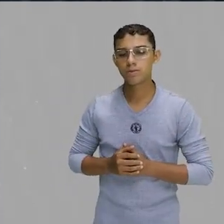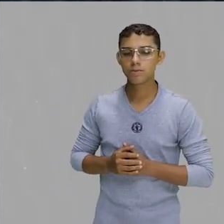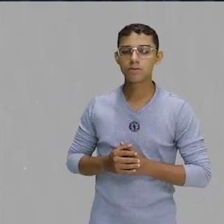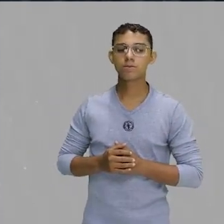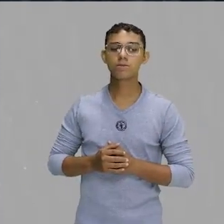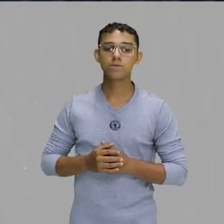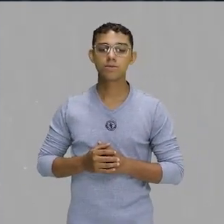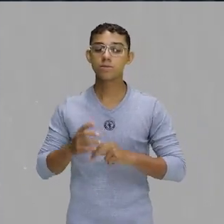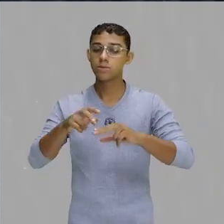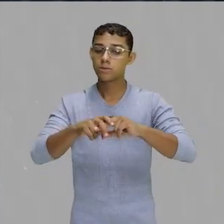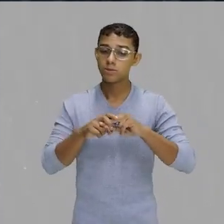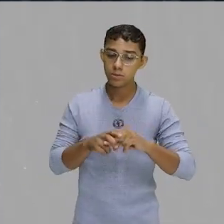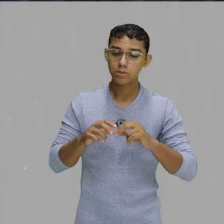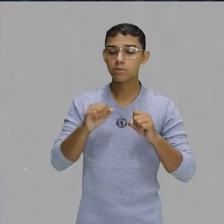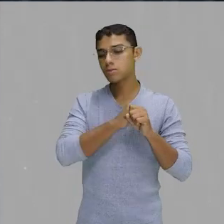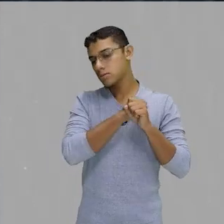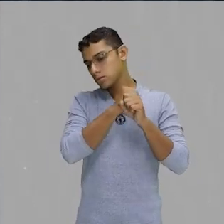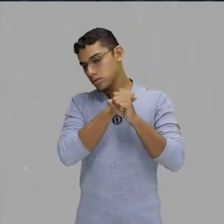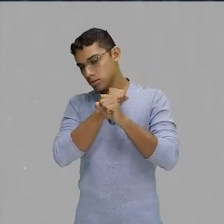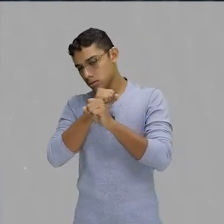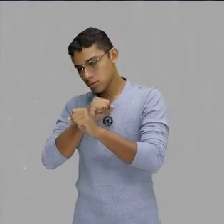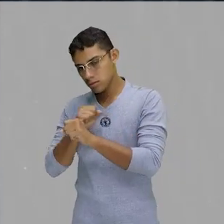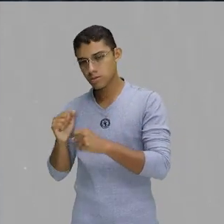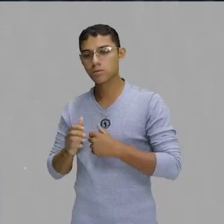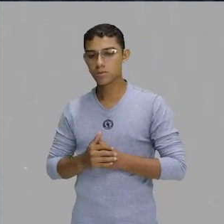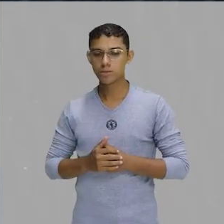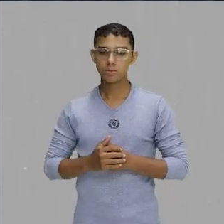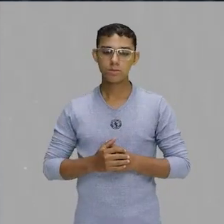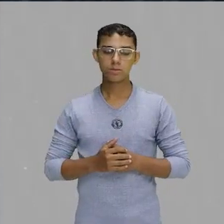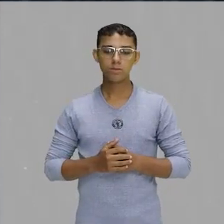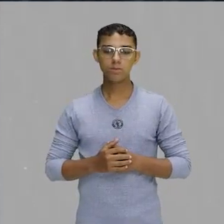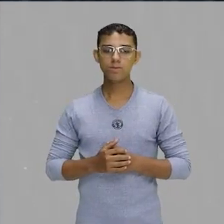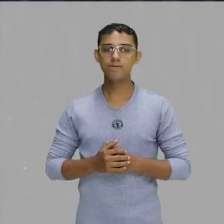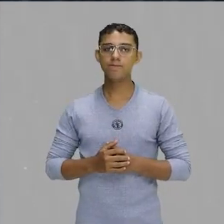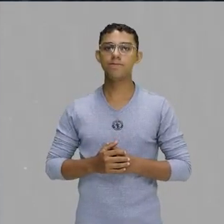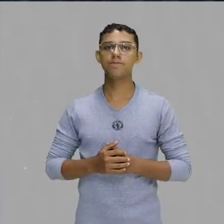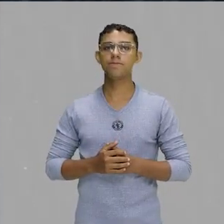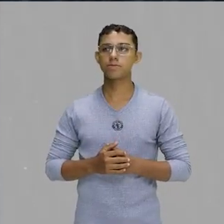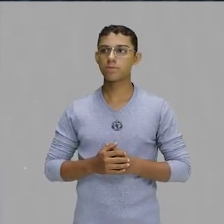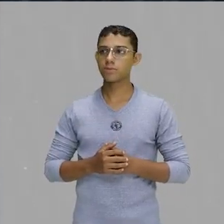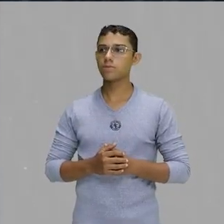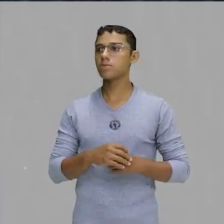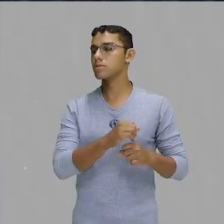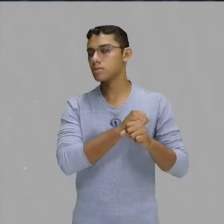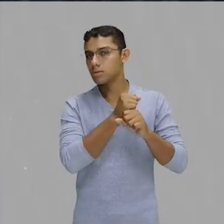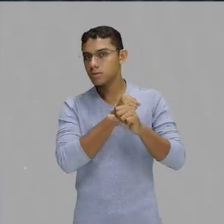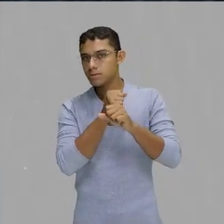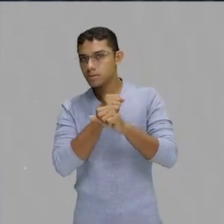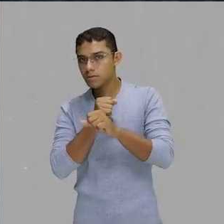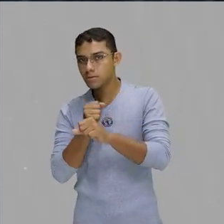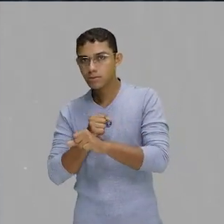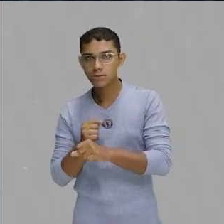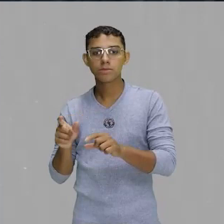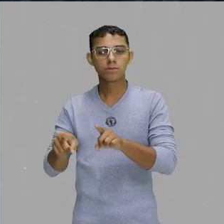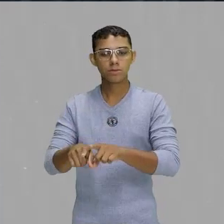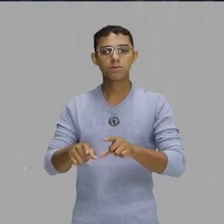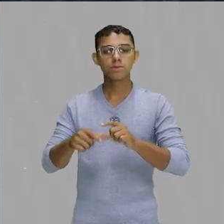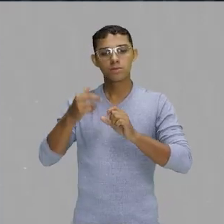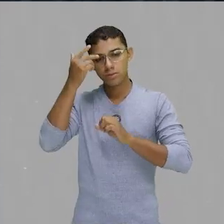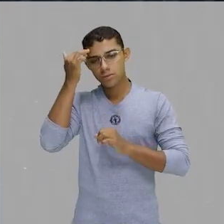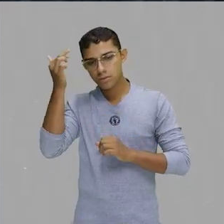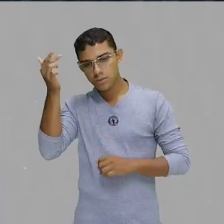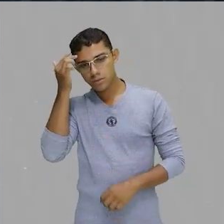Então, porém, durante anos, há, tem uma polêmica, né, sempre tem uma polêmica, durante anos, né, a história do reggaeton